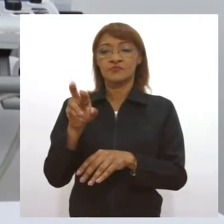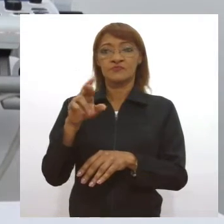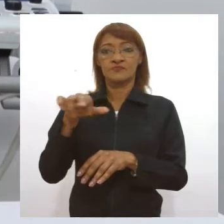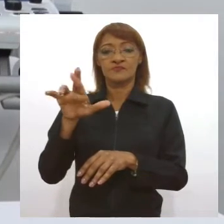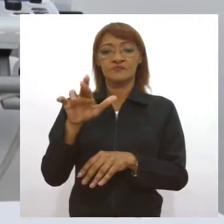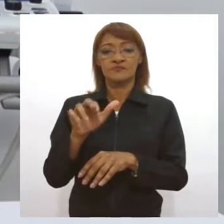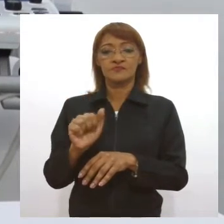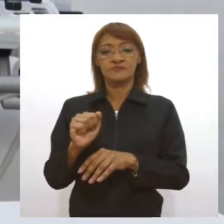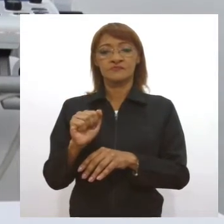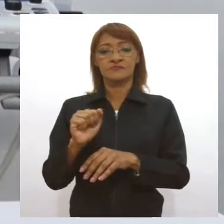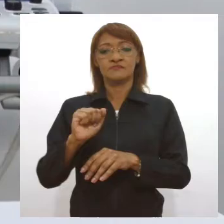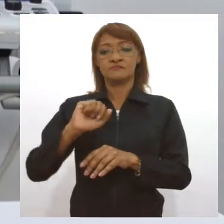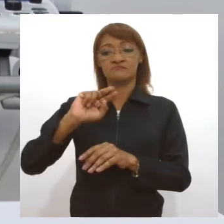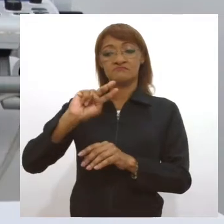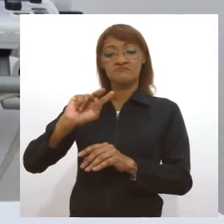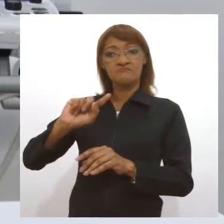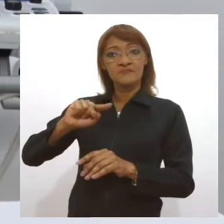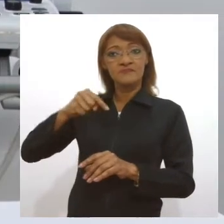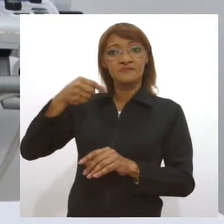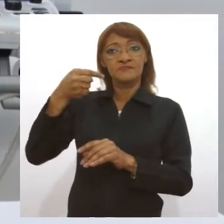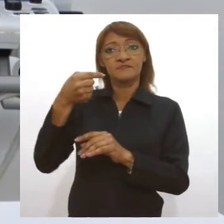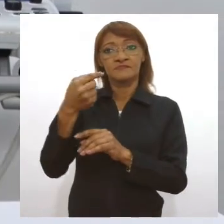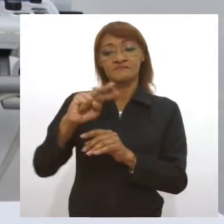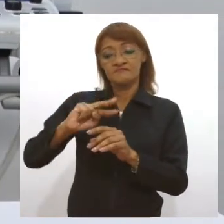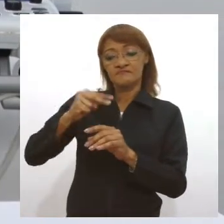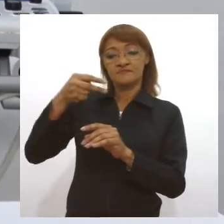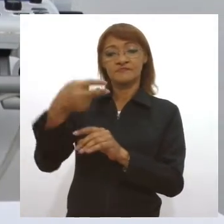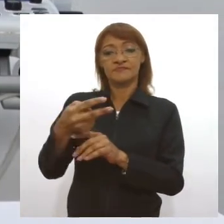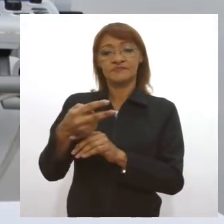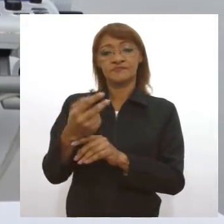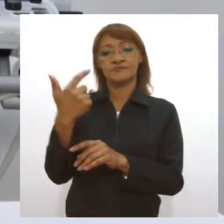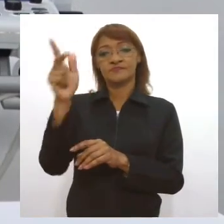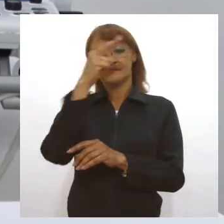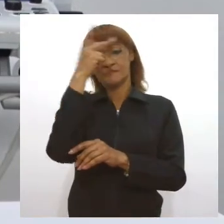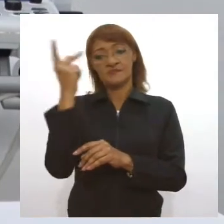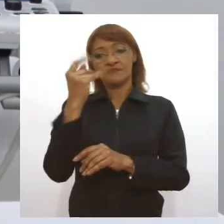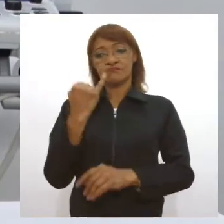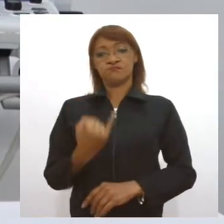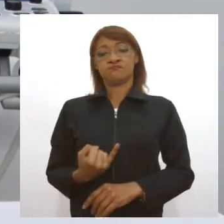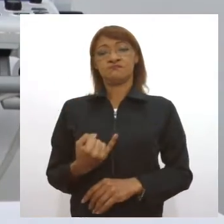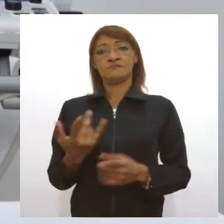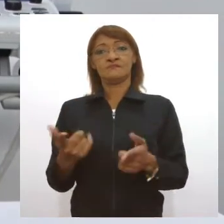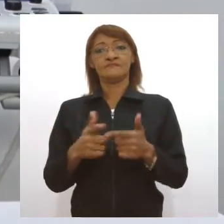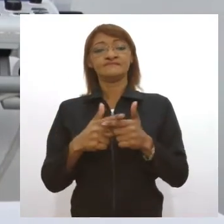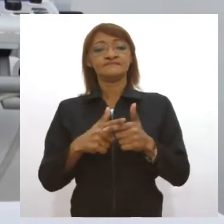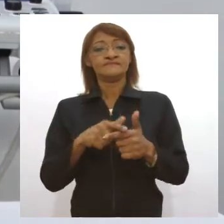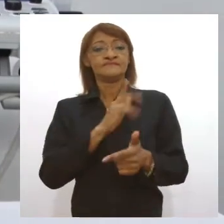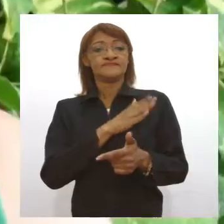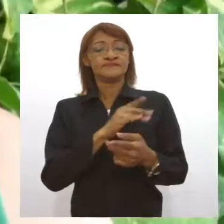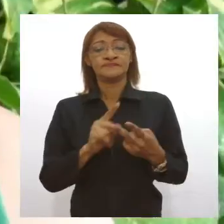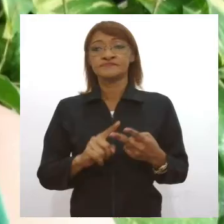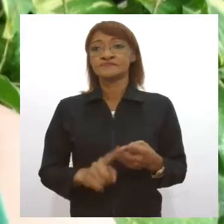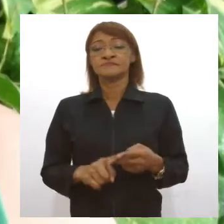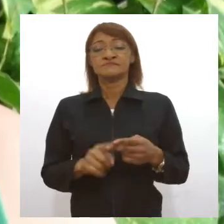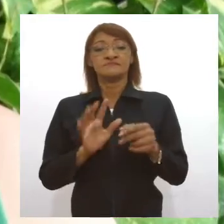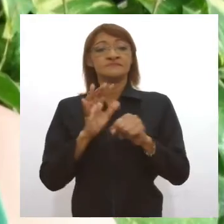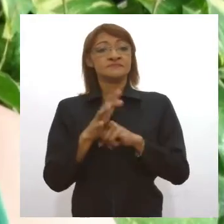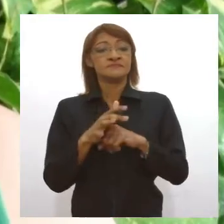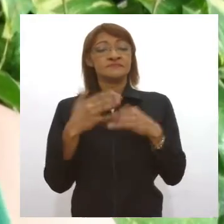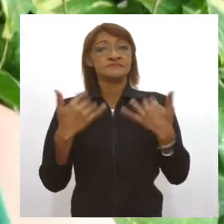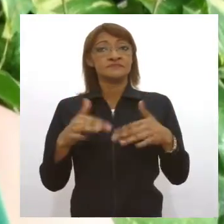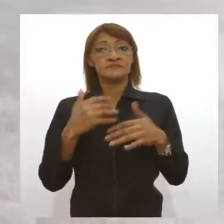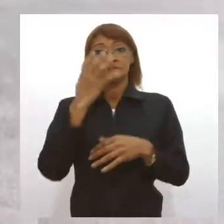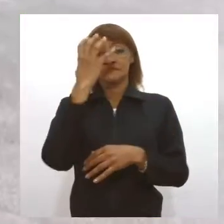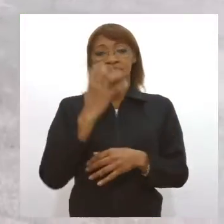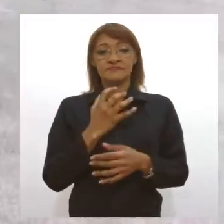do que um paciente que não é obeso. Complicação pulmonar de ter um Covid muito mais sério. A jornalista